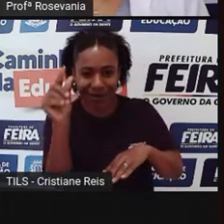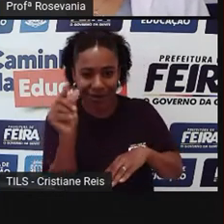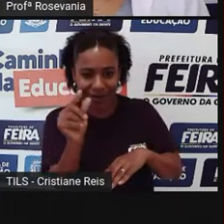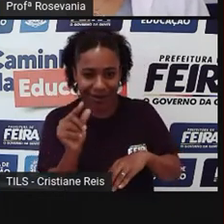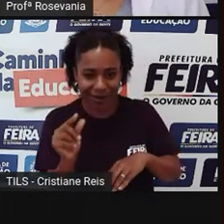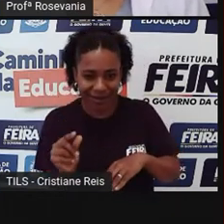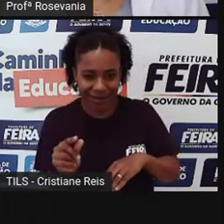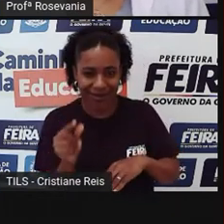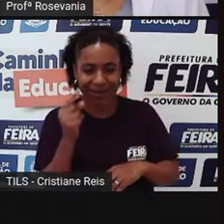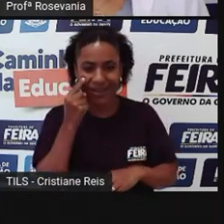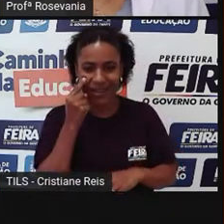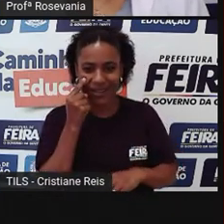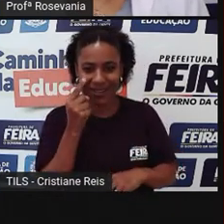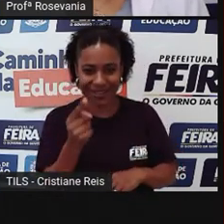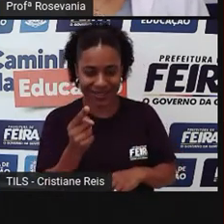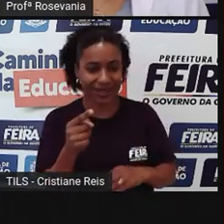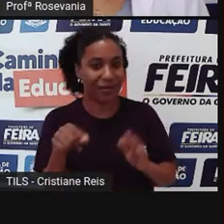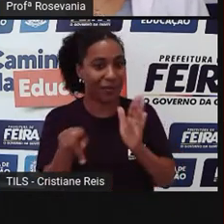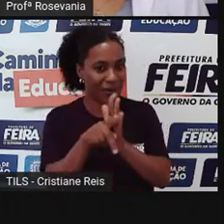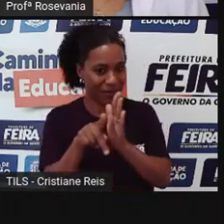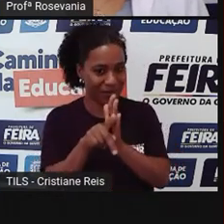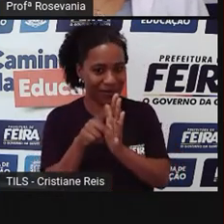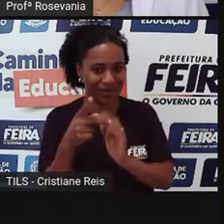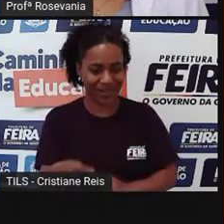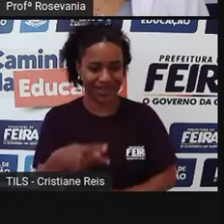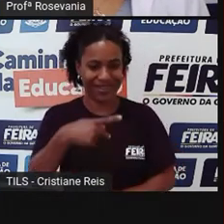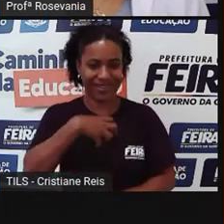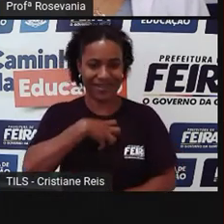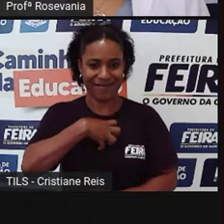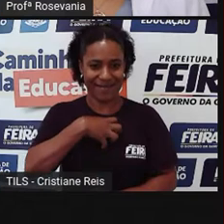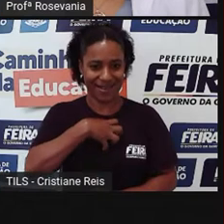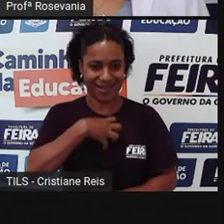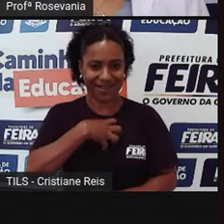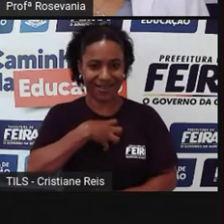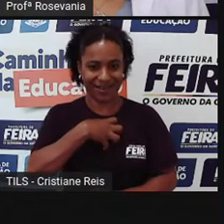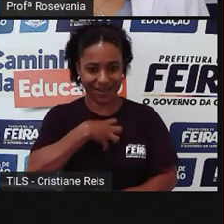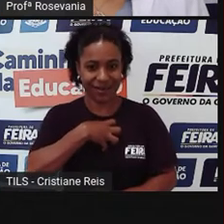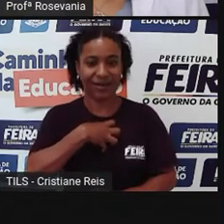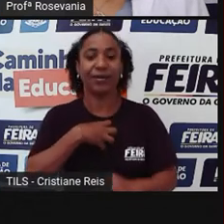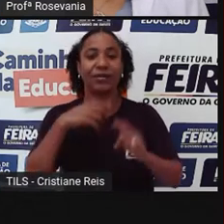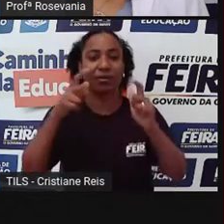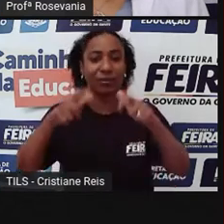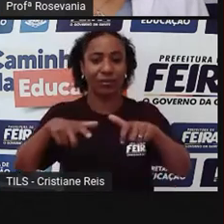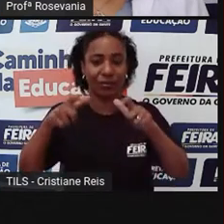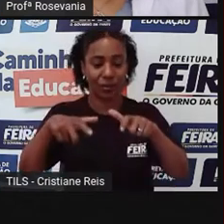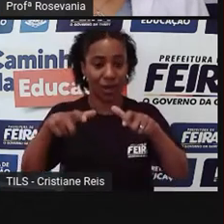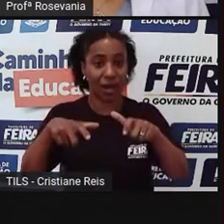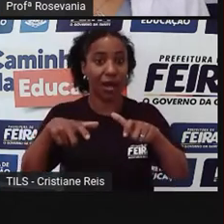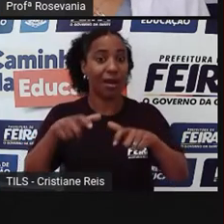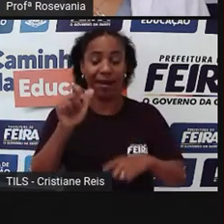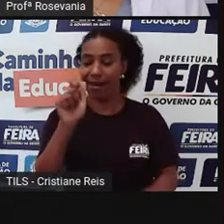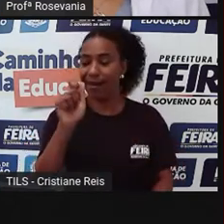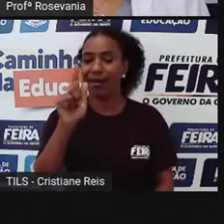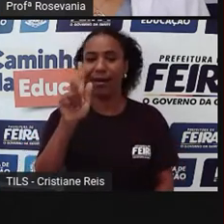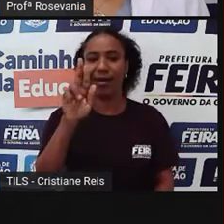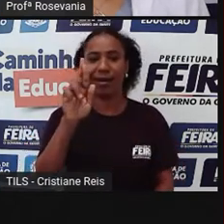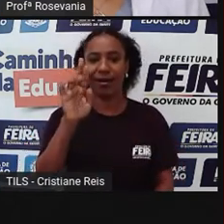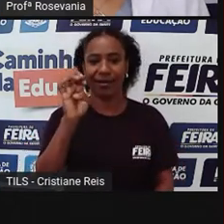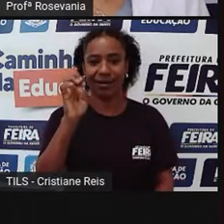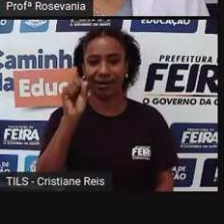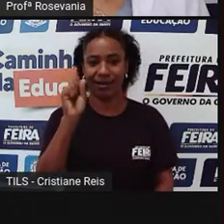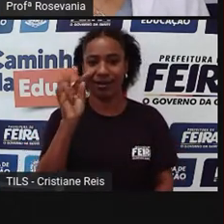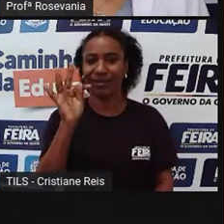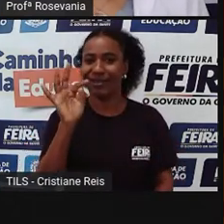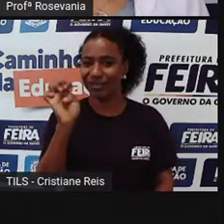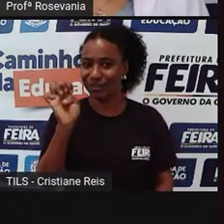aqui no estado da Bahia, como vocês estão percebendo, aqui na região do Agreste. Eu percebo que